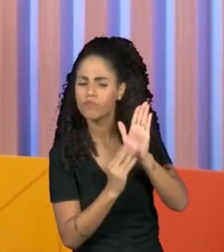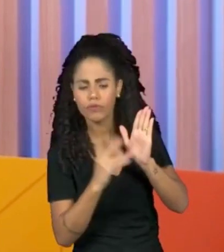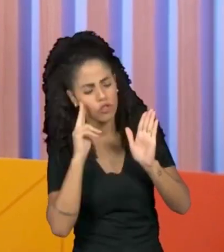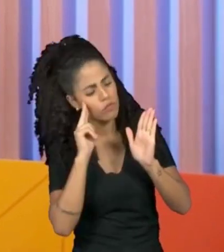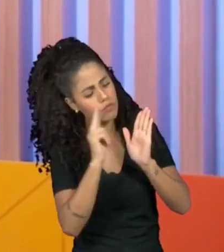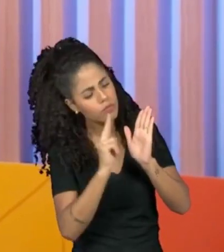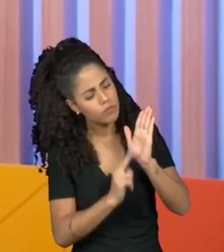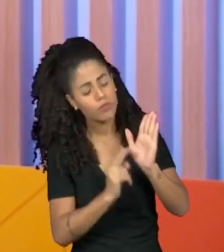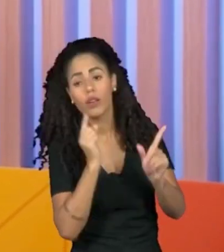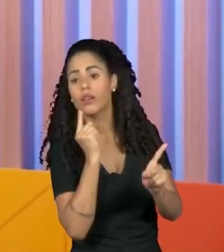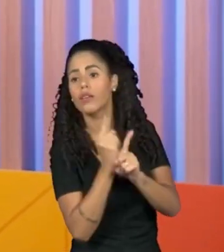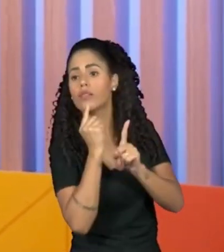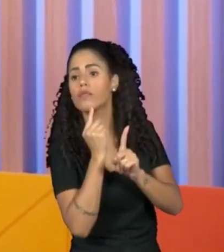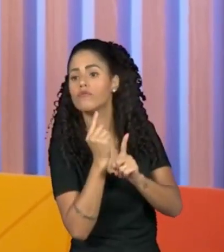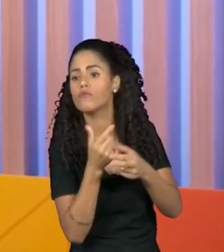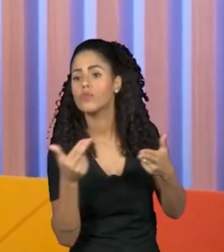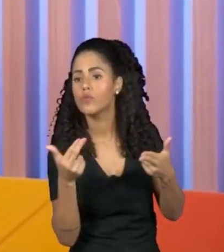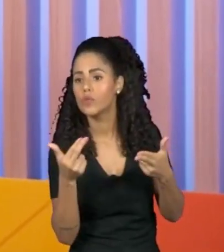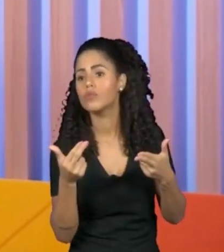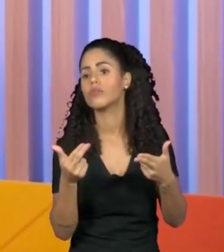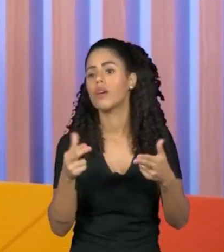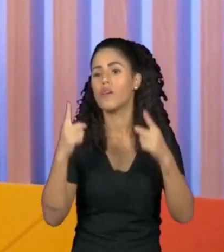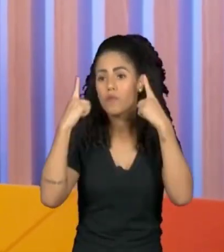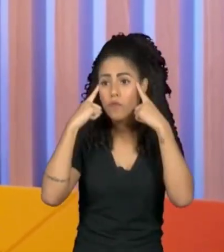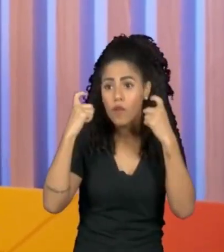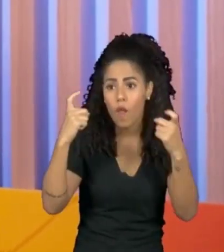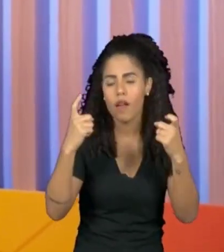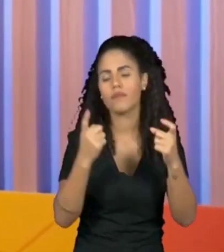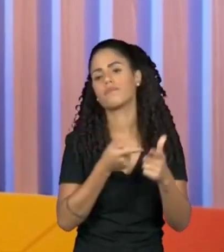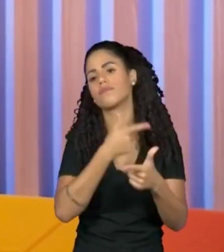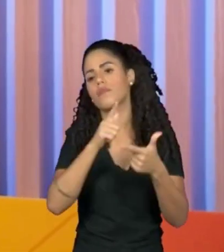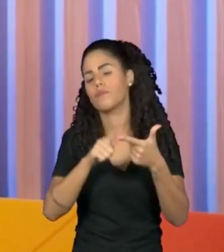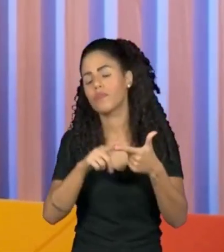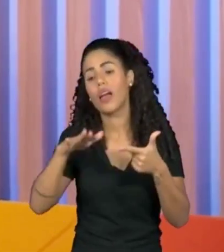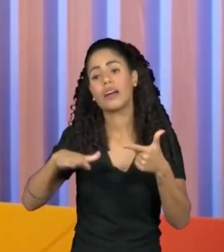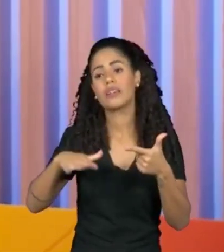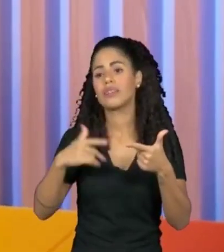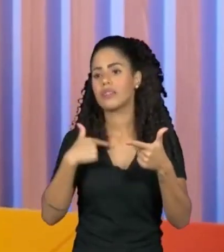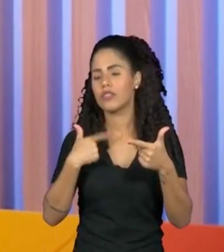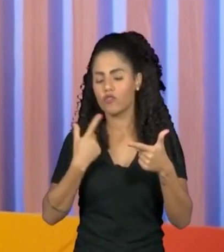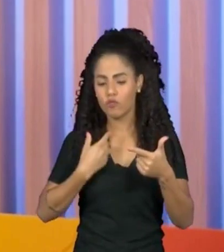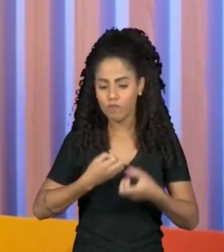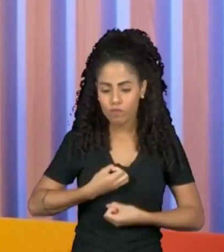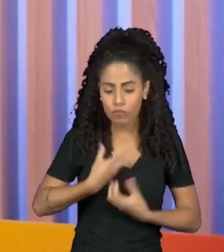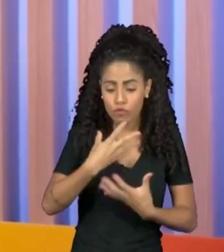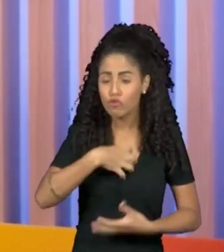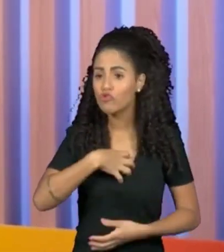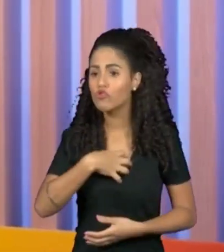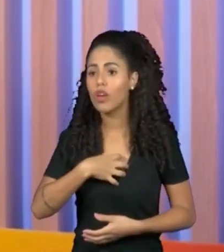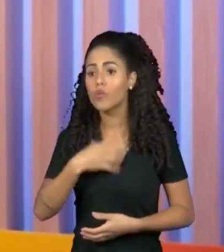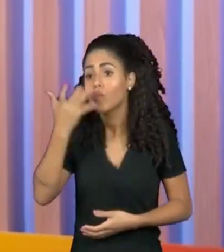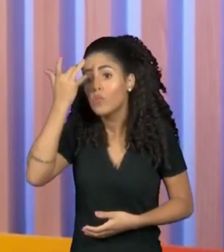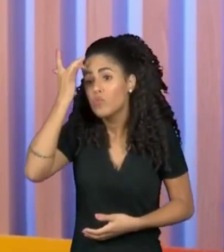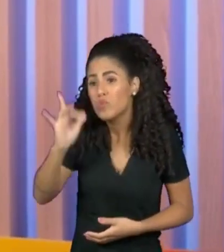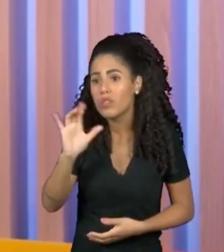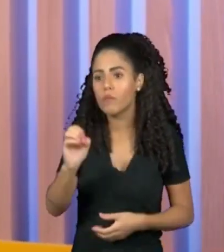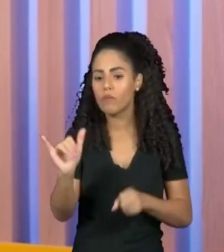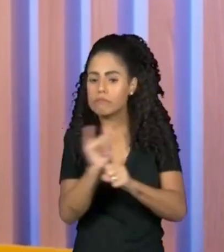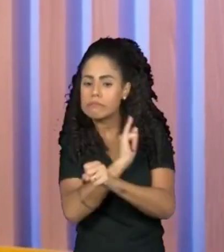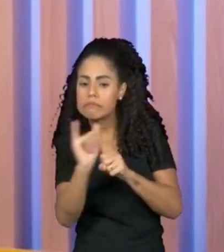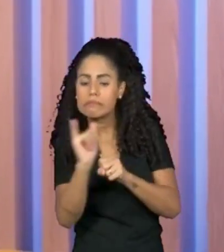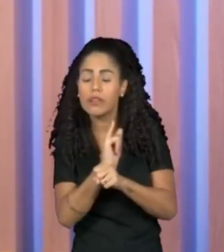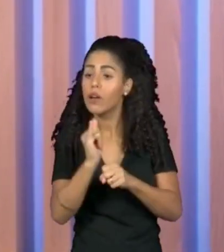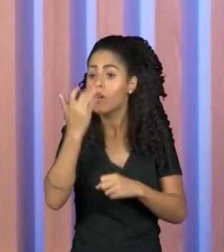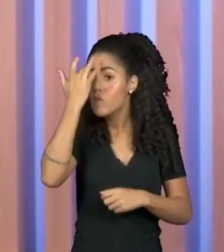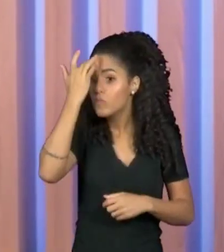situações, nesse caso, situações de violência, aos quais a gente não tem linguagem pra expressar, ou mesmo estratégias pra lidar